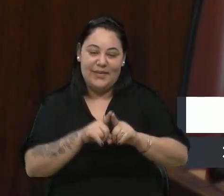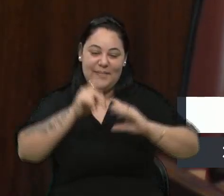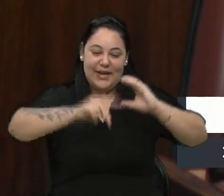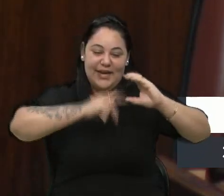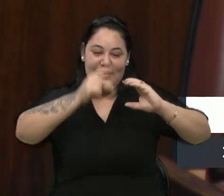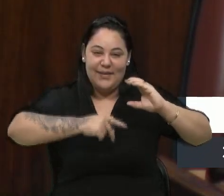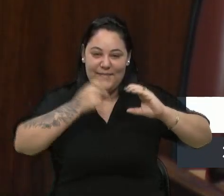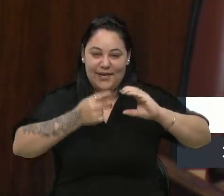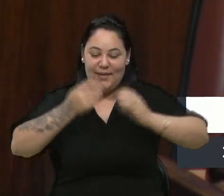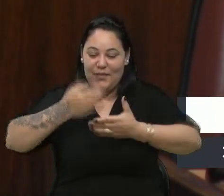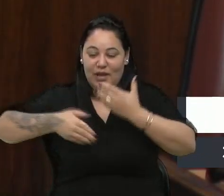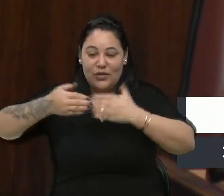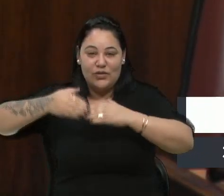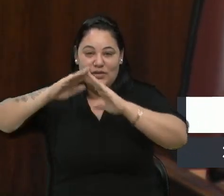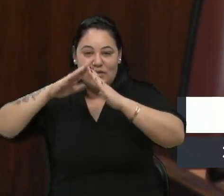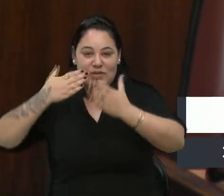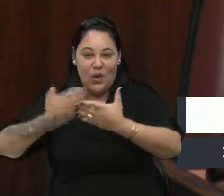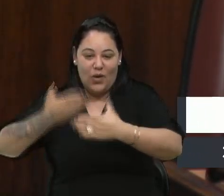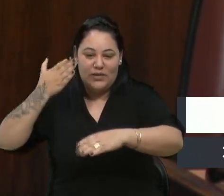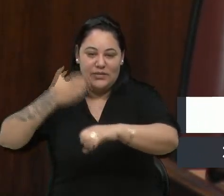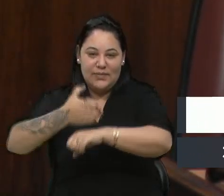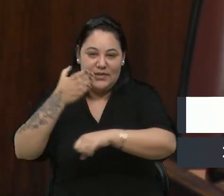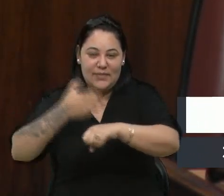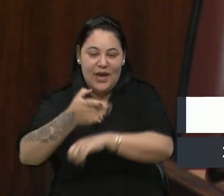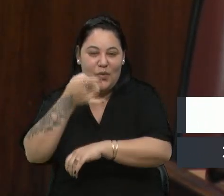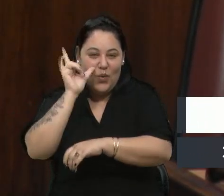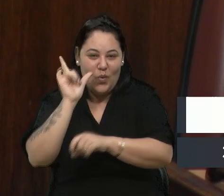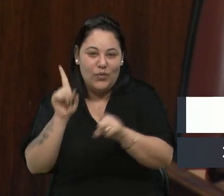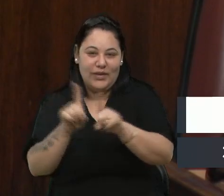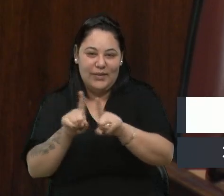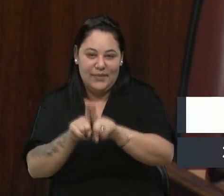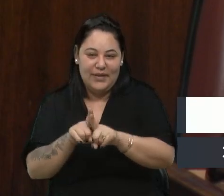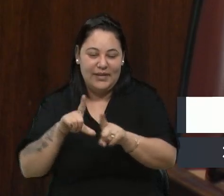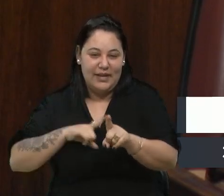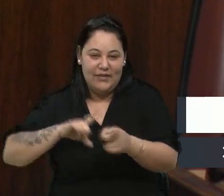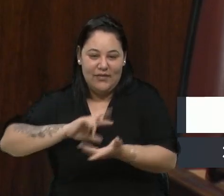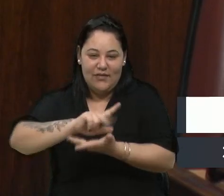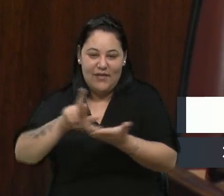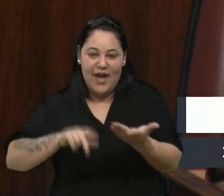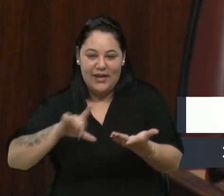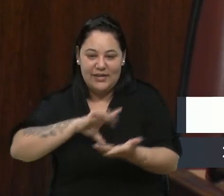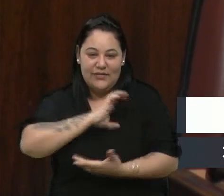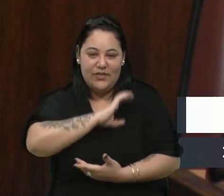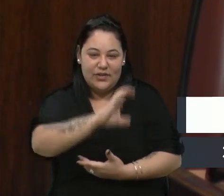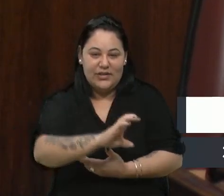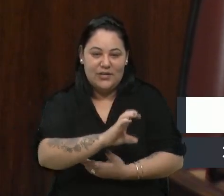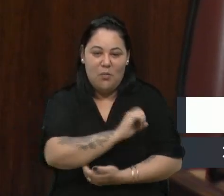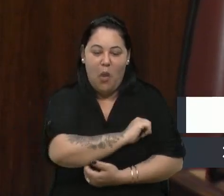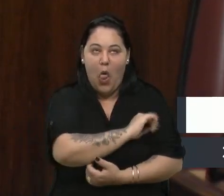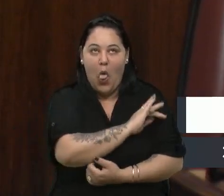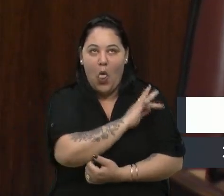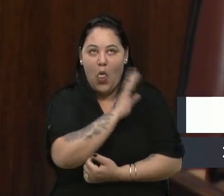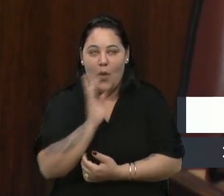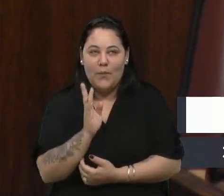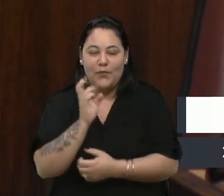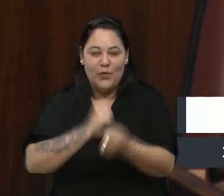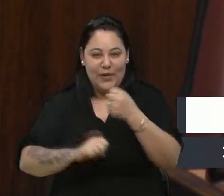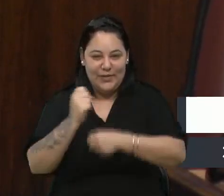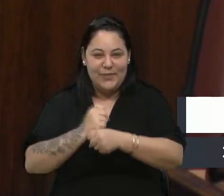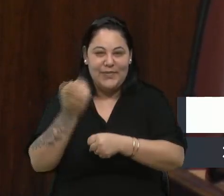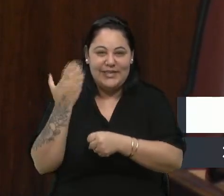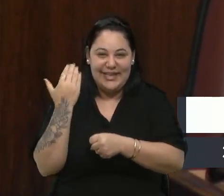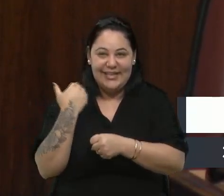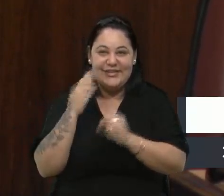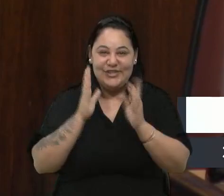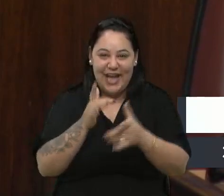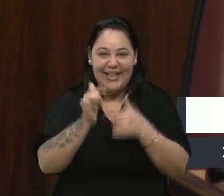escola, que tem a tua coordenação aí desde, não sei quando, mas desde o ano passado, pelo menos,